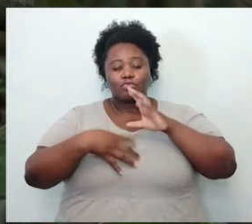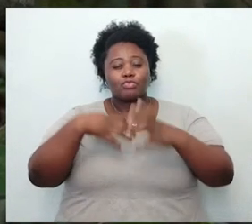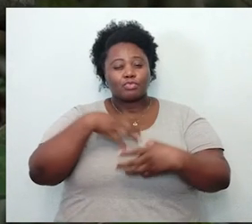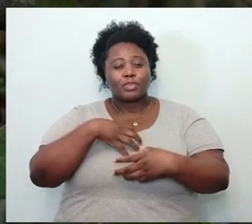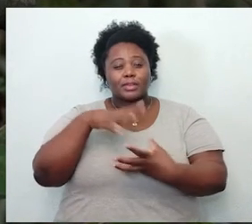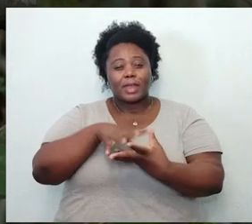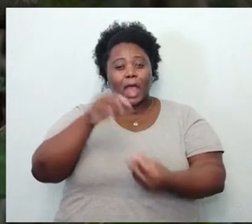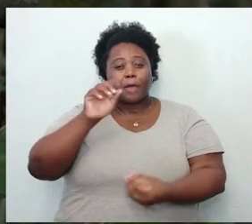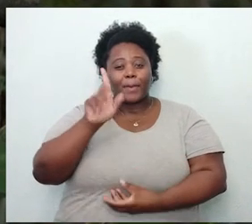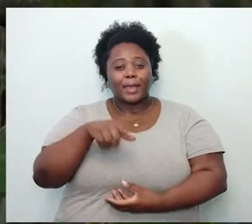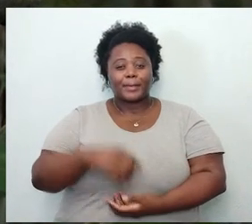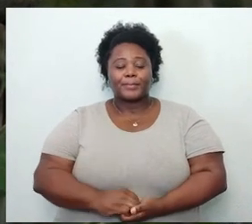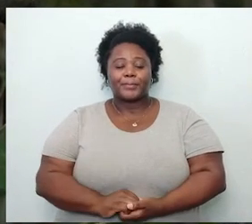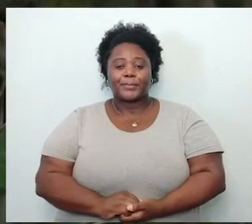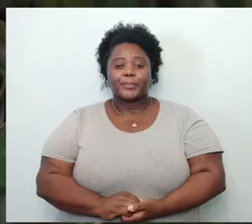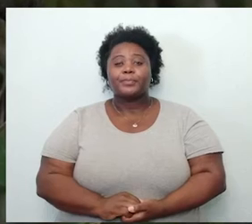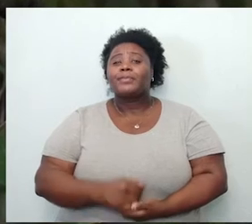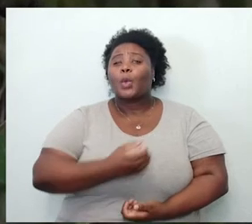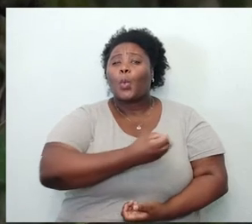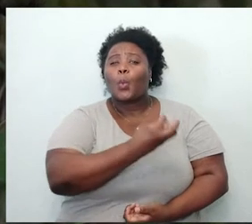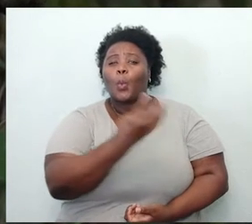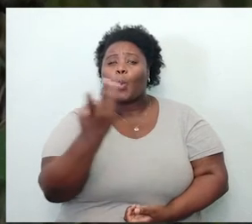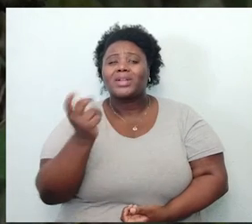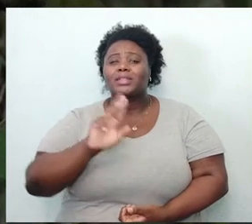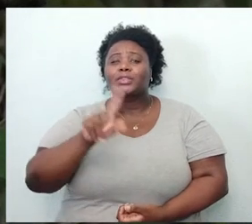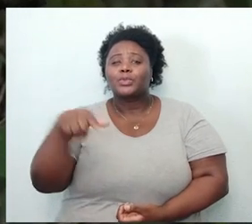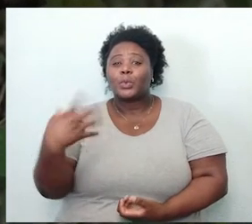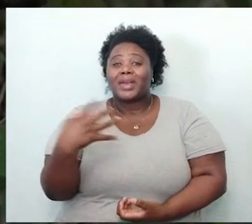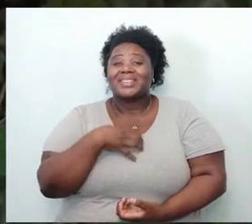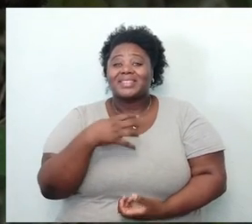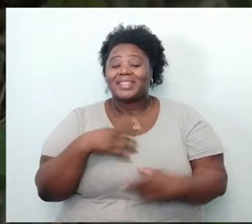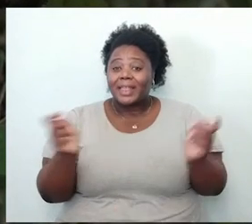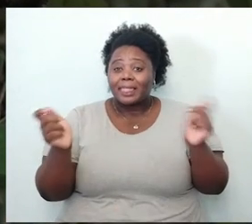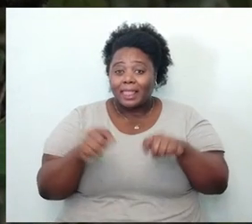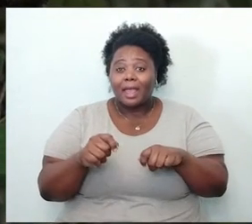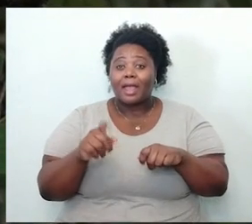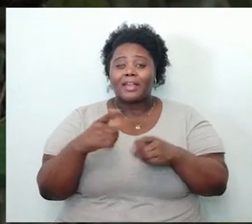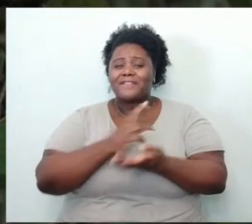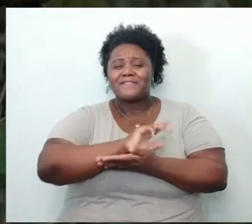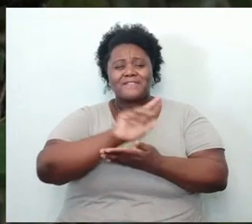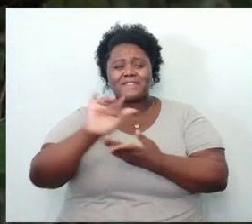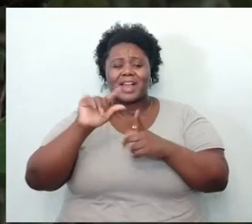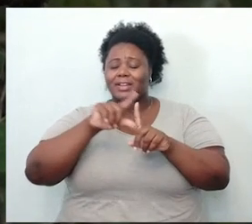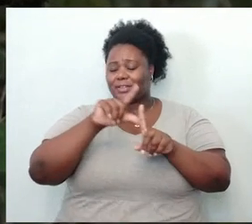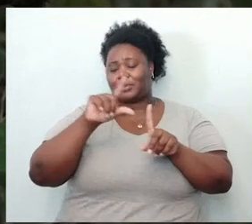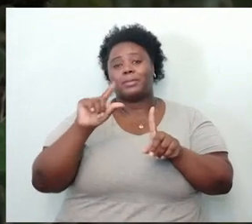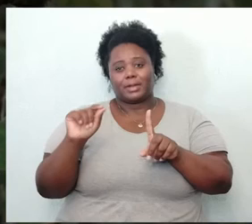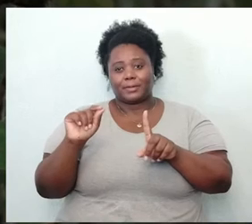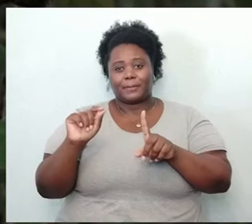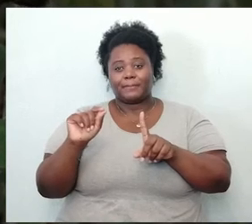As almas são. Quantas não são as sensações possíveis nas mais diversas plantas?